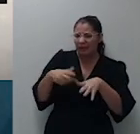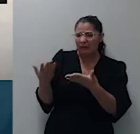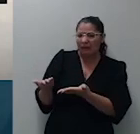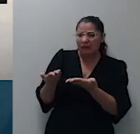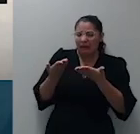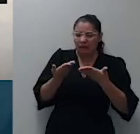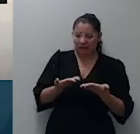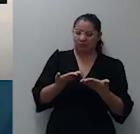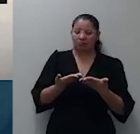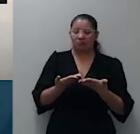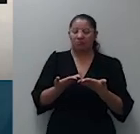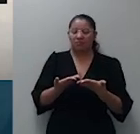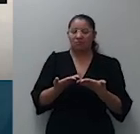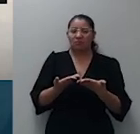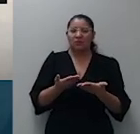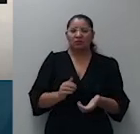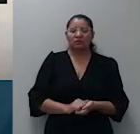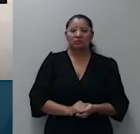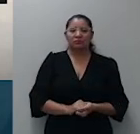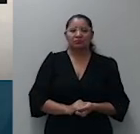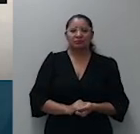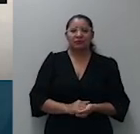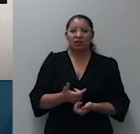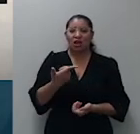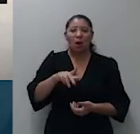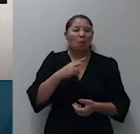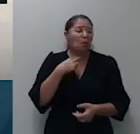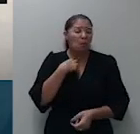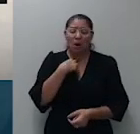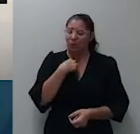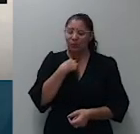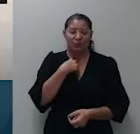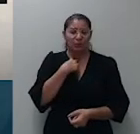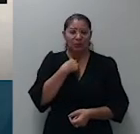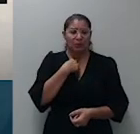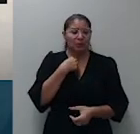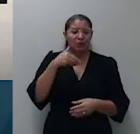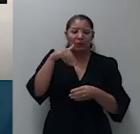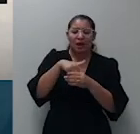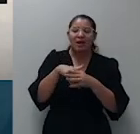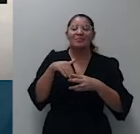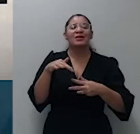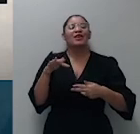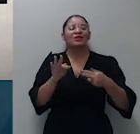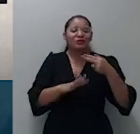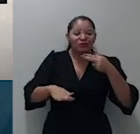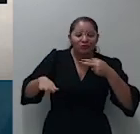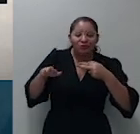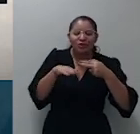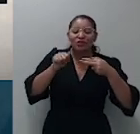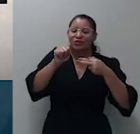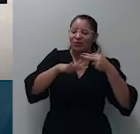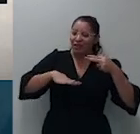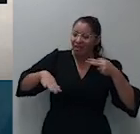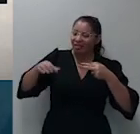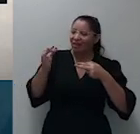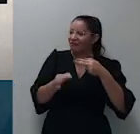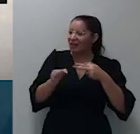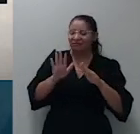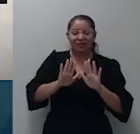tal ato não pode, nos termos da jurisprudência pacífica dessa corte superior, ser considerado